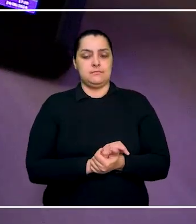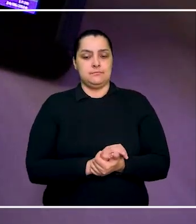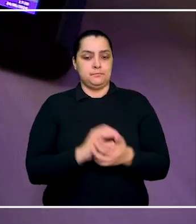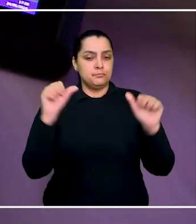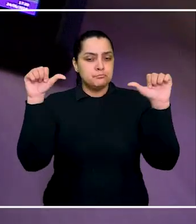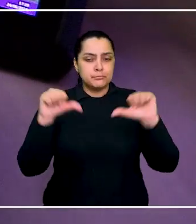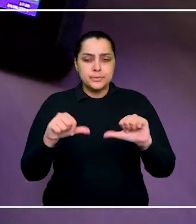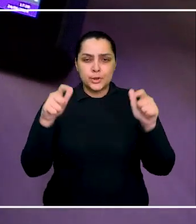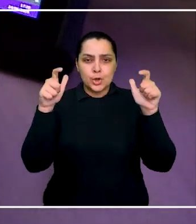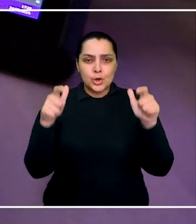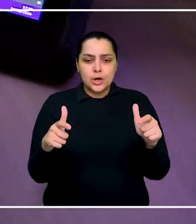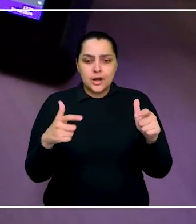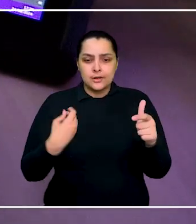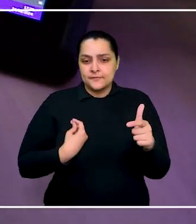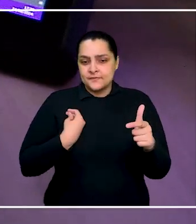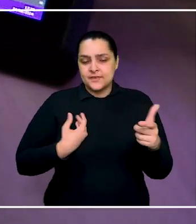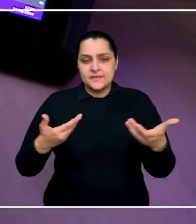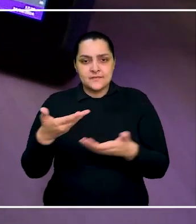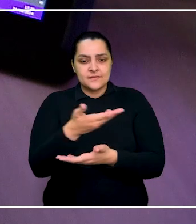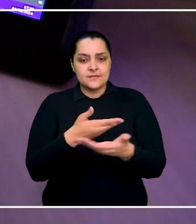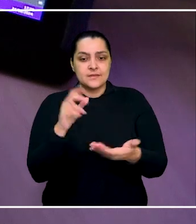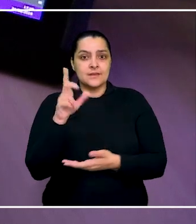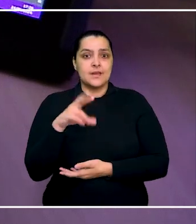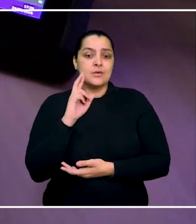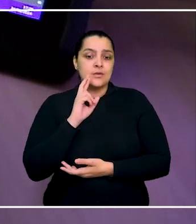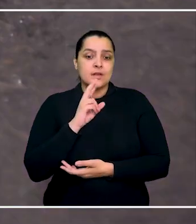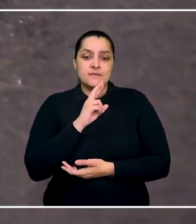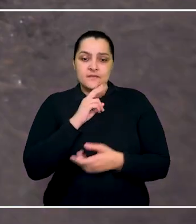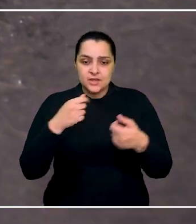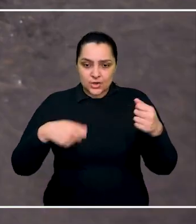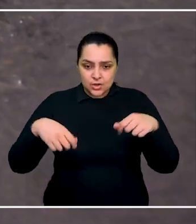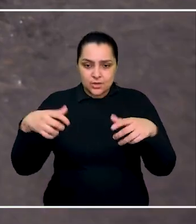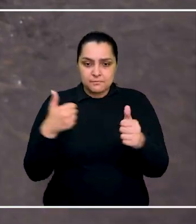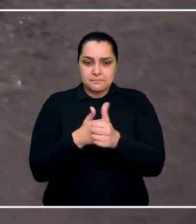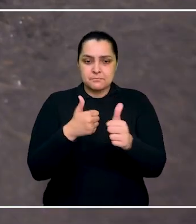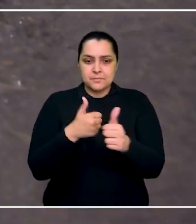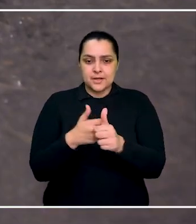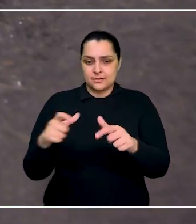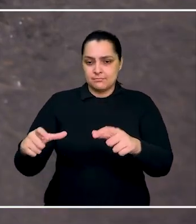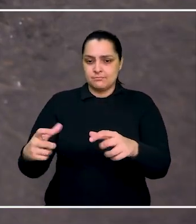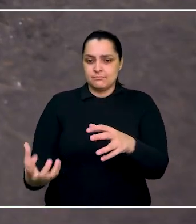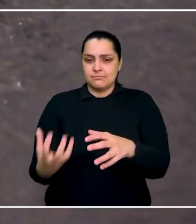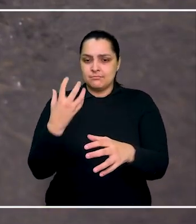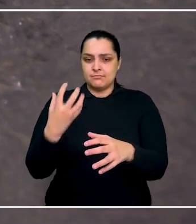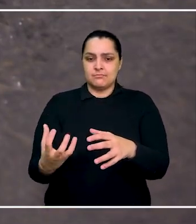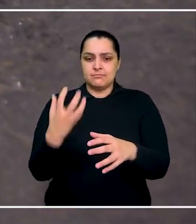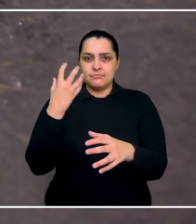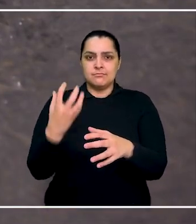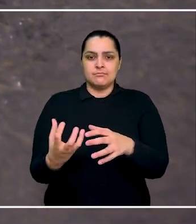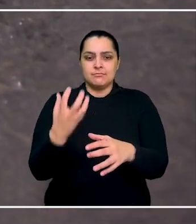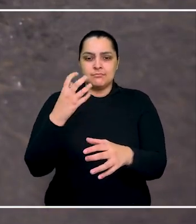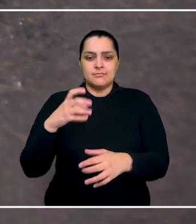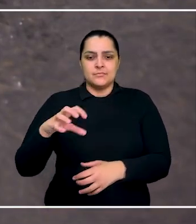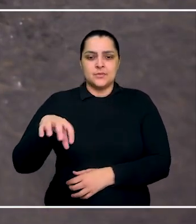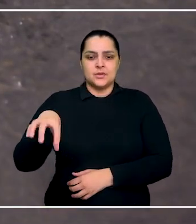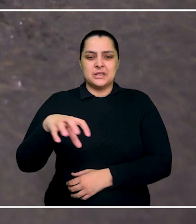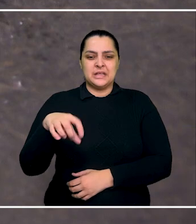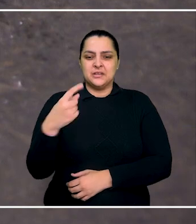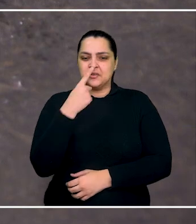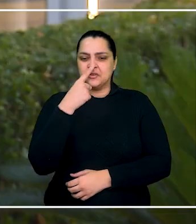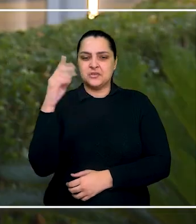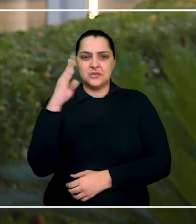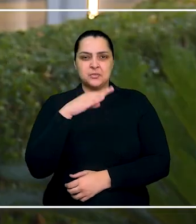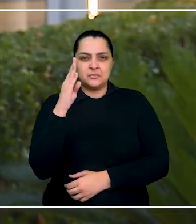ele, o pior local de convivência era o refeitório, que ficava próximo a um ralo de ventilação de canos de